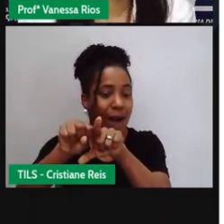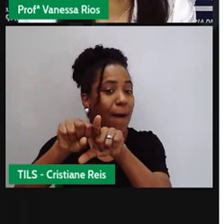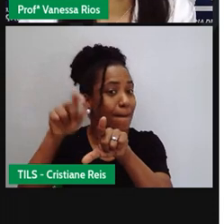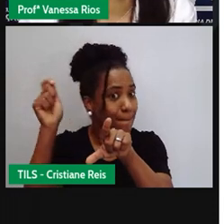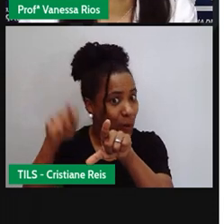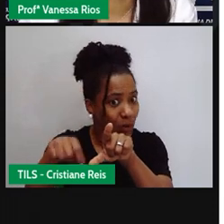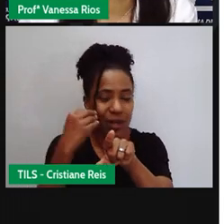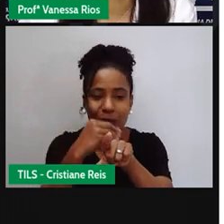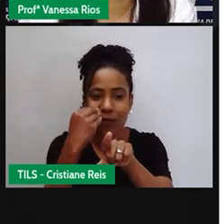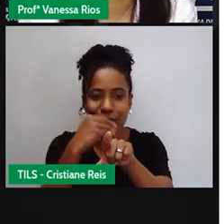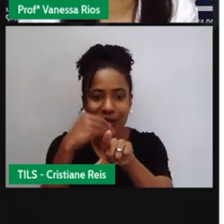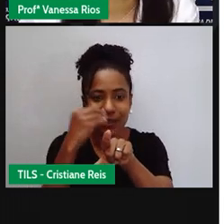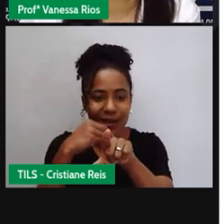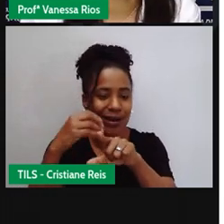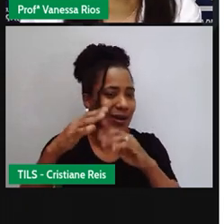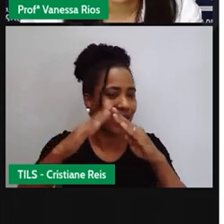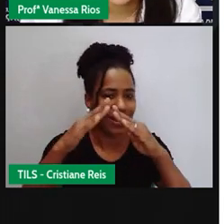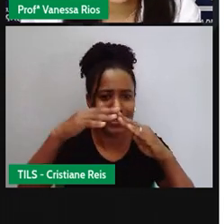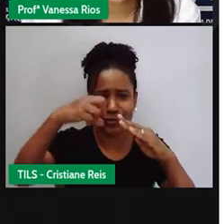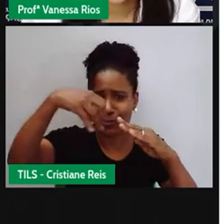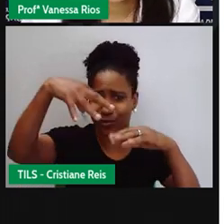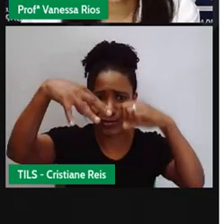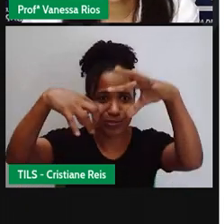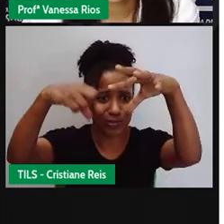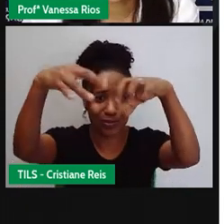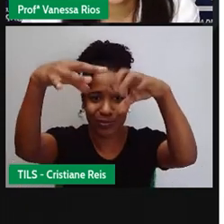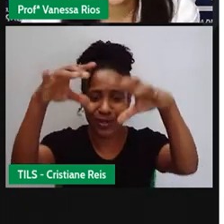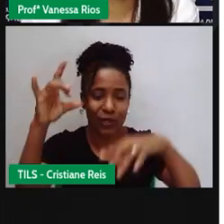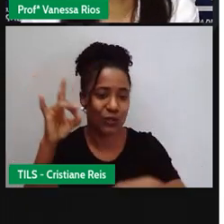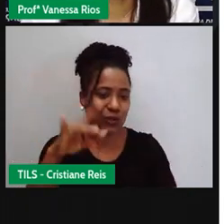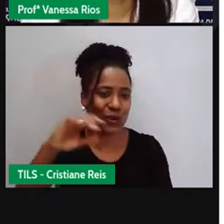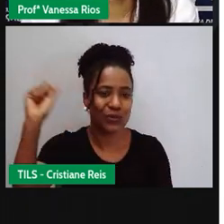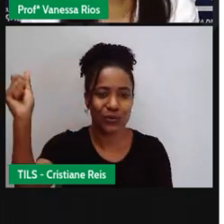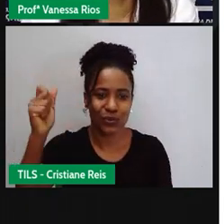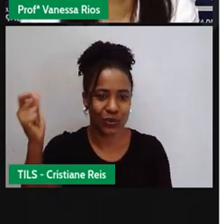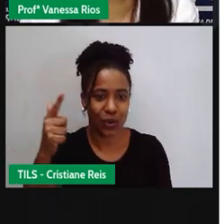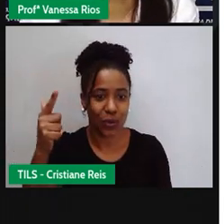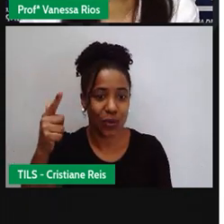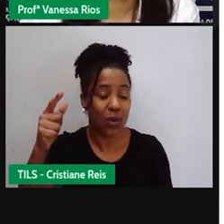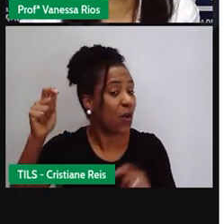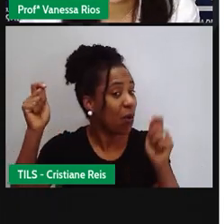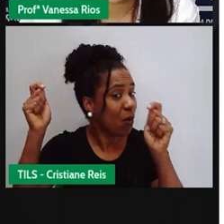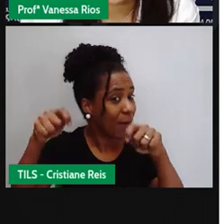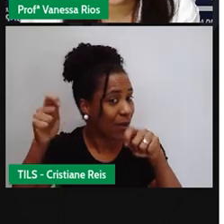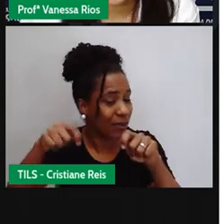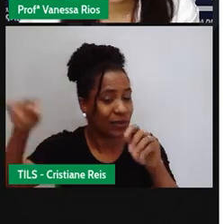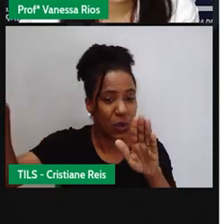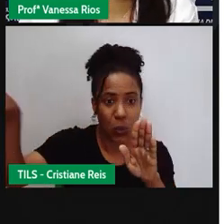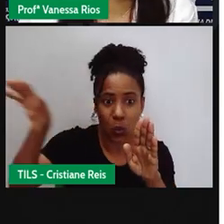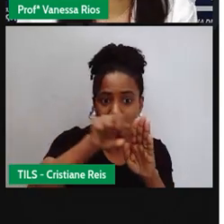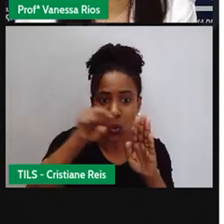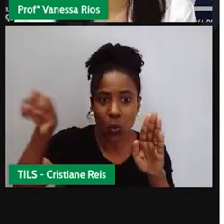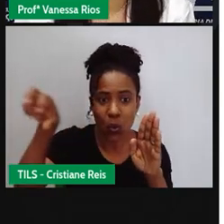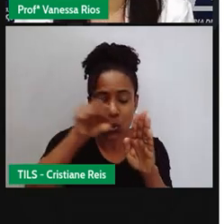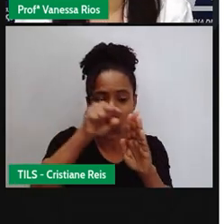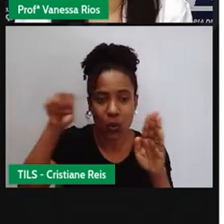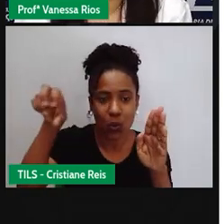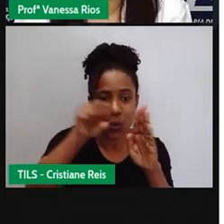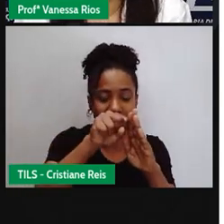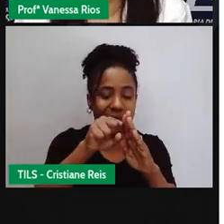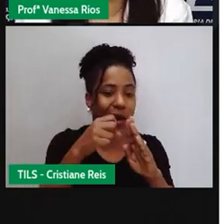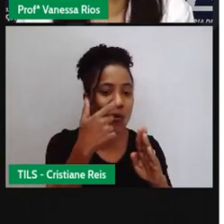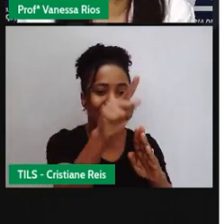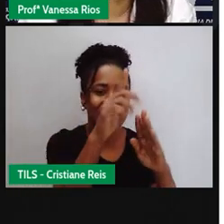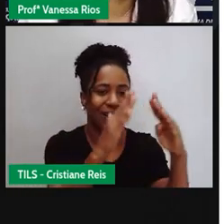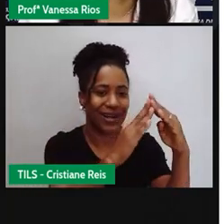ou podem até transferir essa energia solar que foi produzida em excesso para uma outra casa